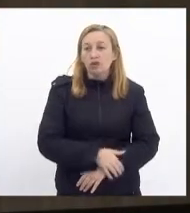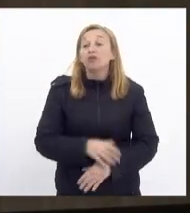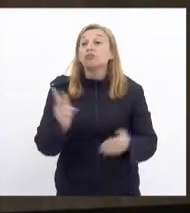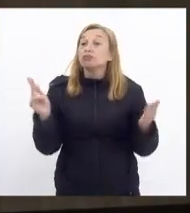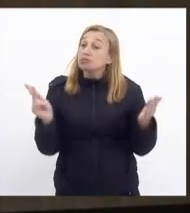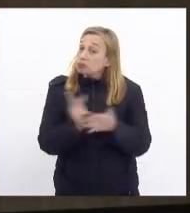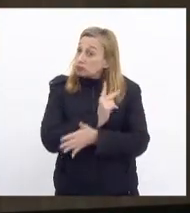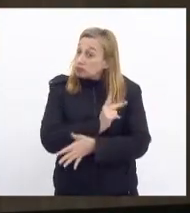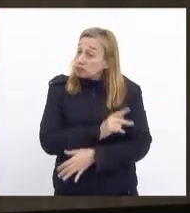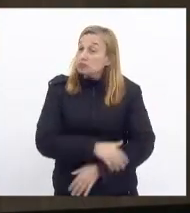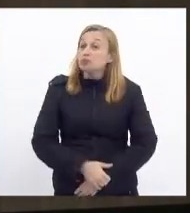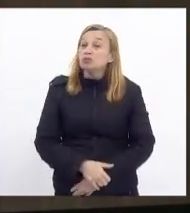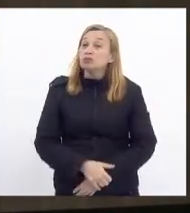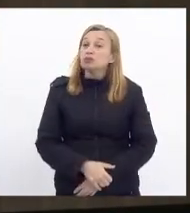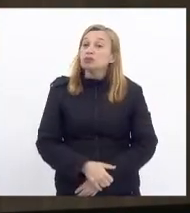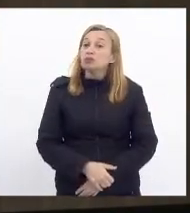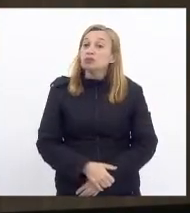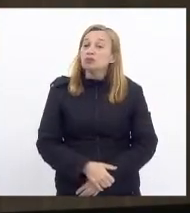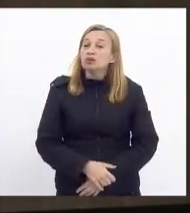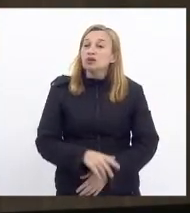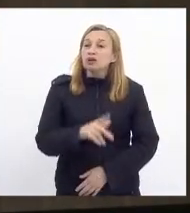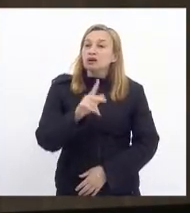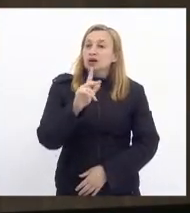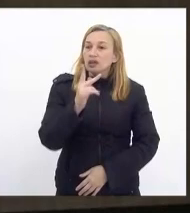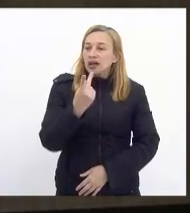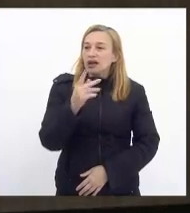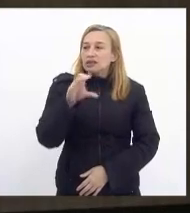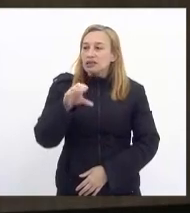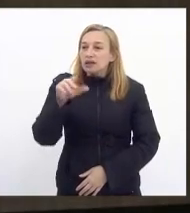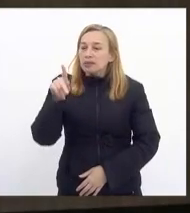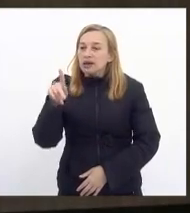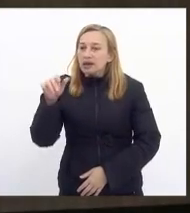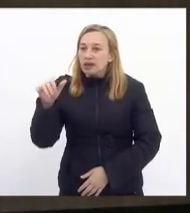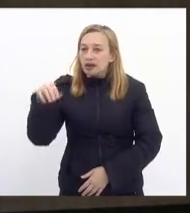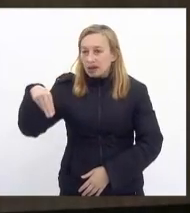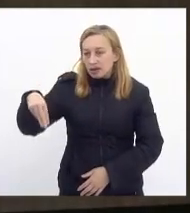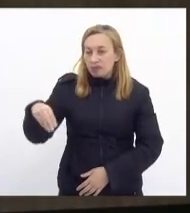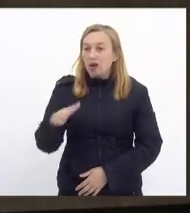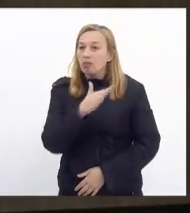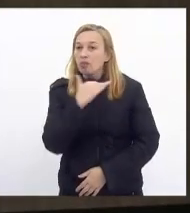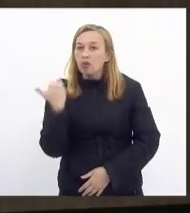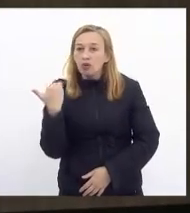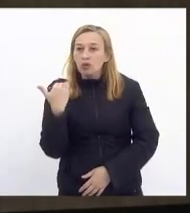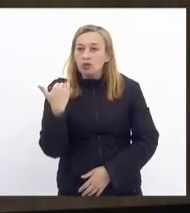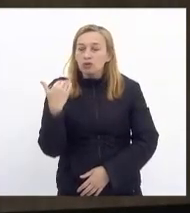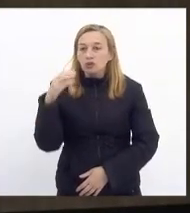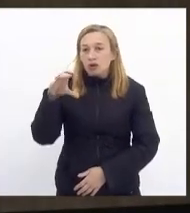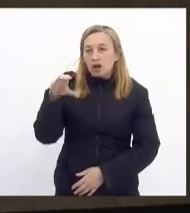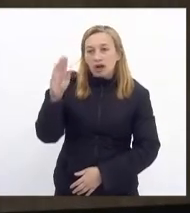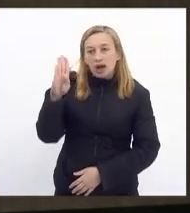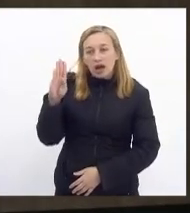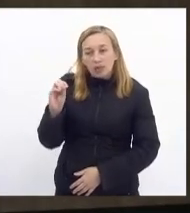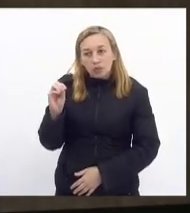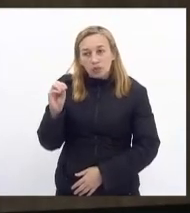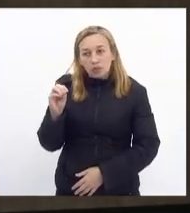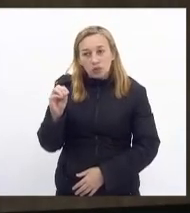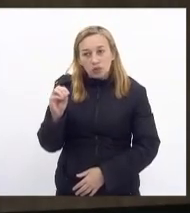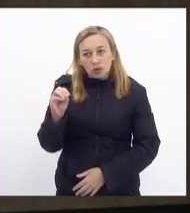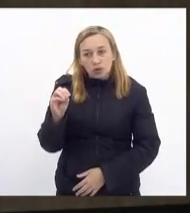aconteceu no HCPM. A morte do cabo do